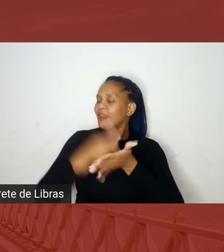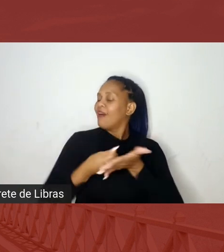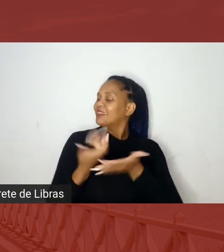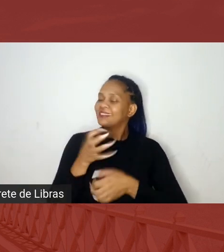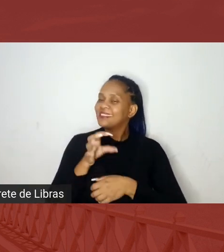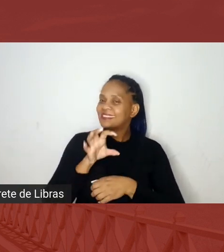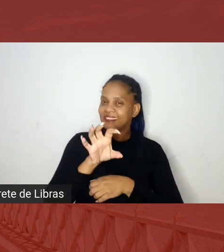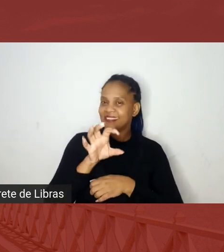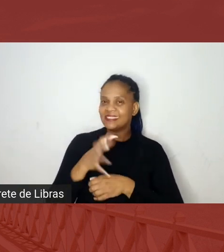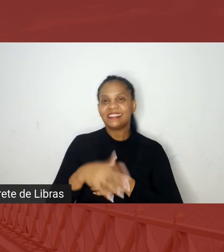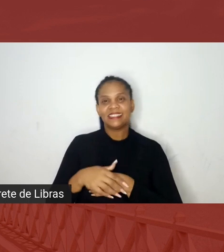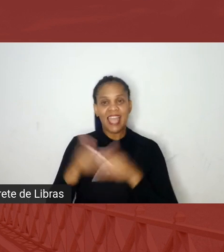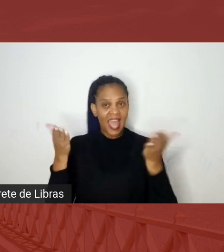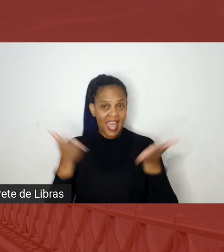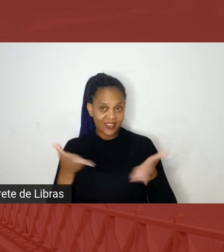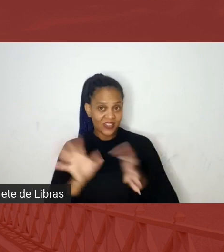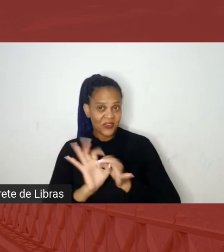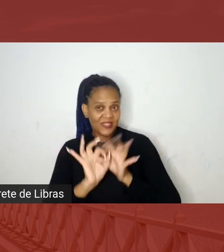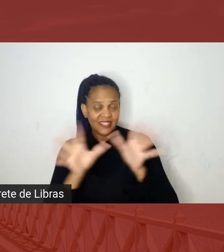falar que eu volto.